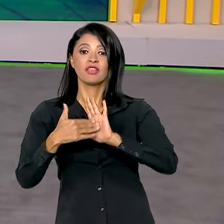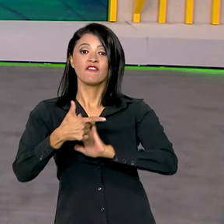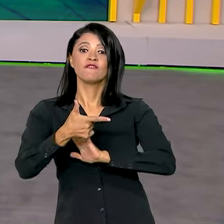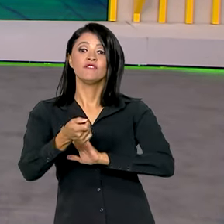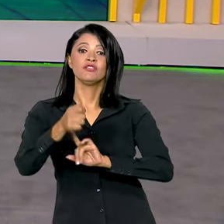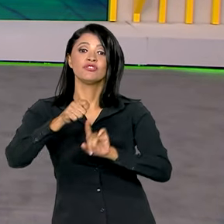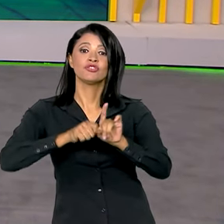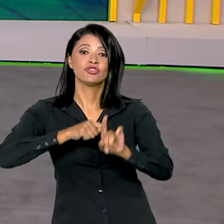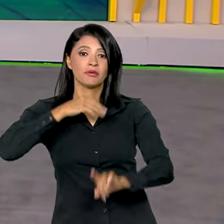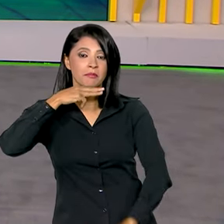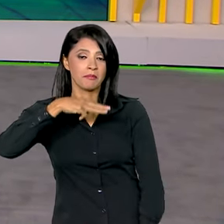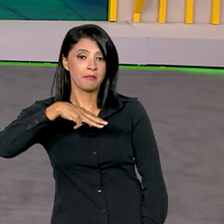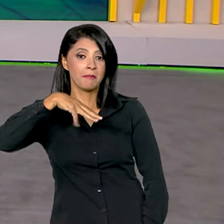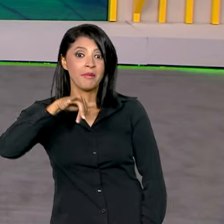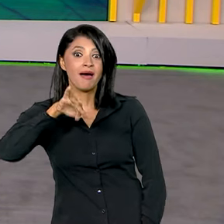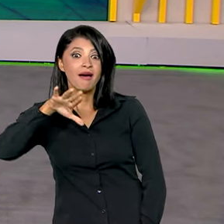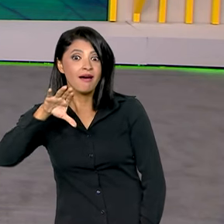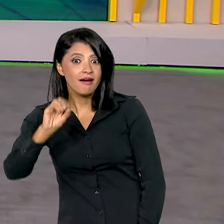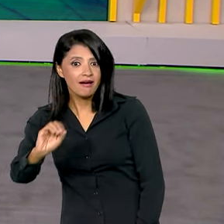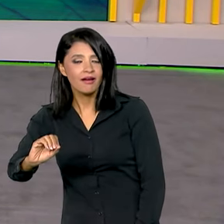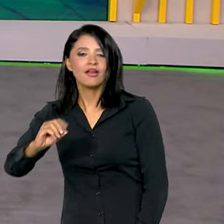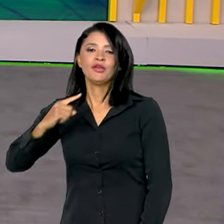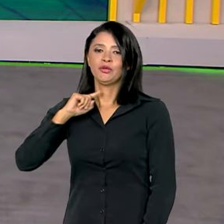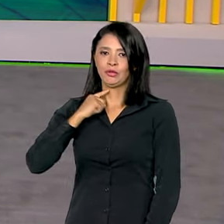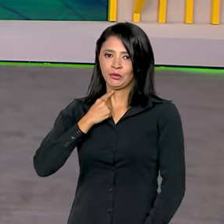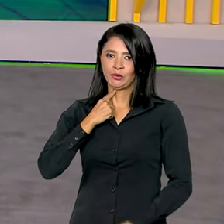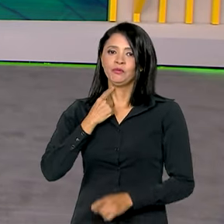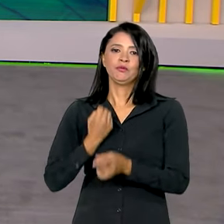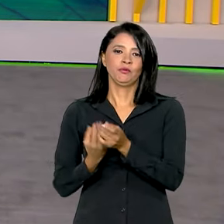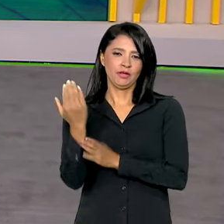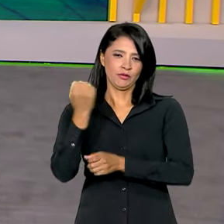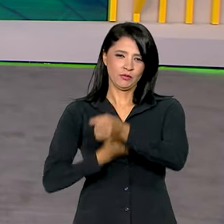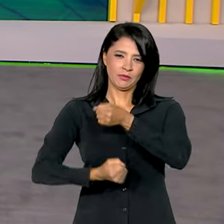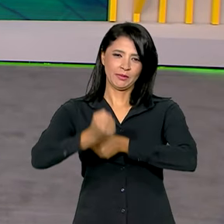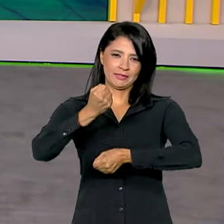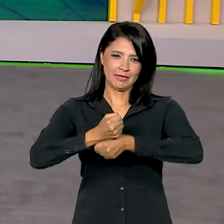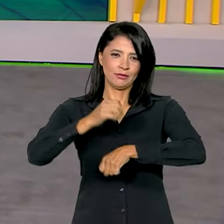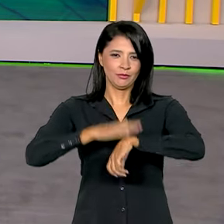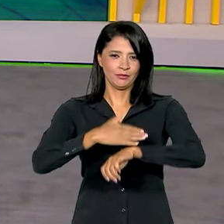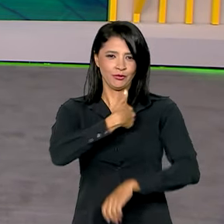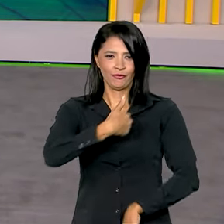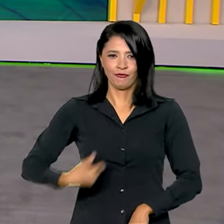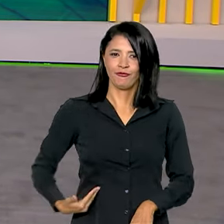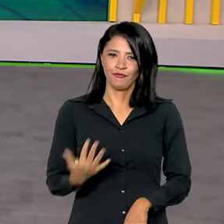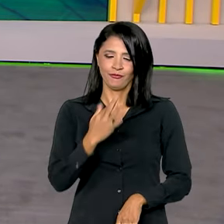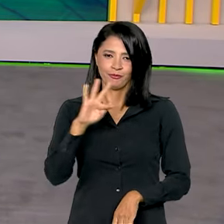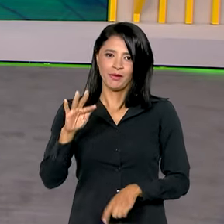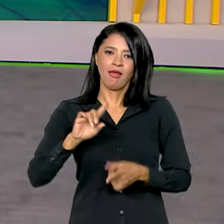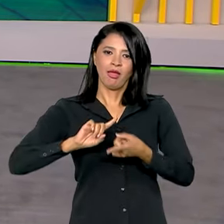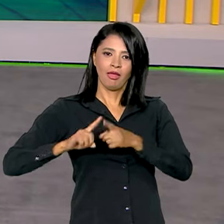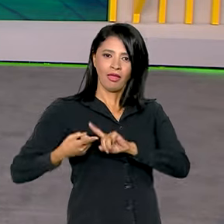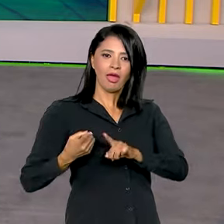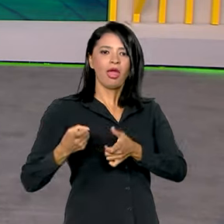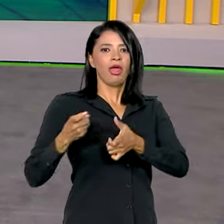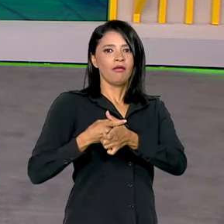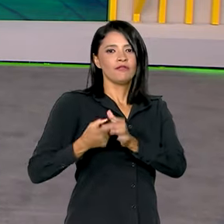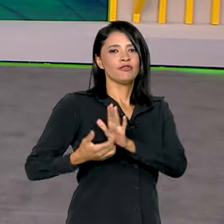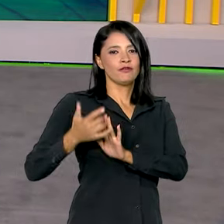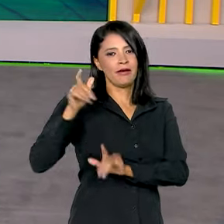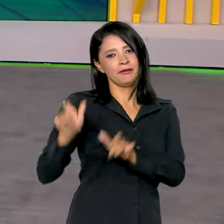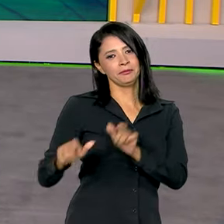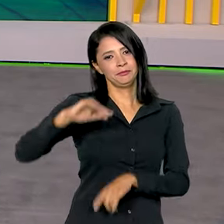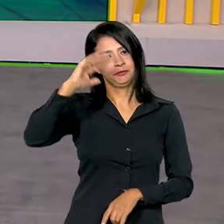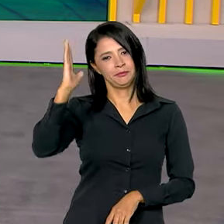O programa foi criado pelo governo federal no ano passado para renegociar dívidas de milhões de brasileiros e